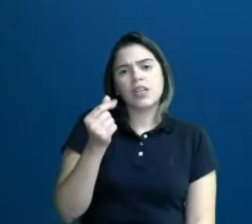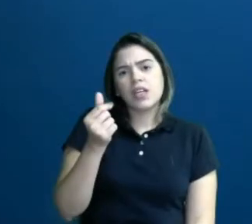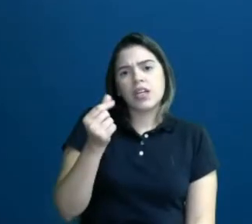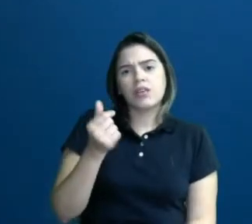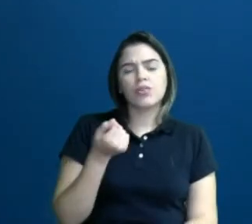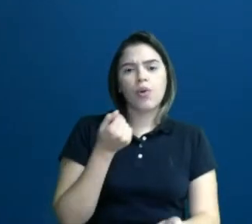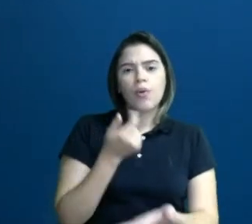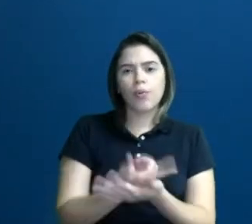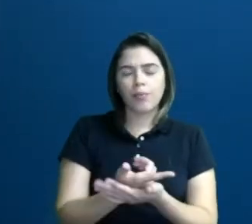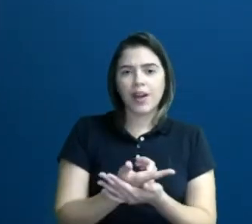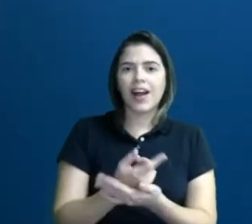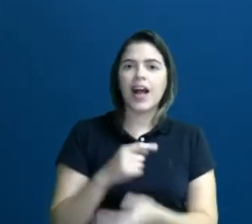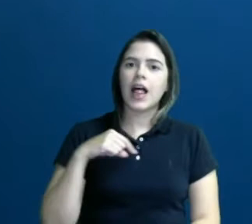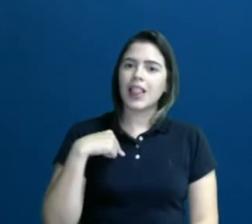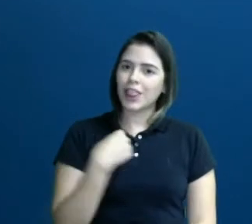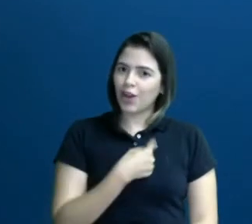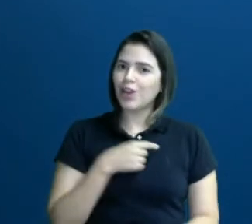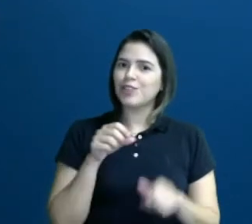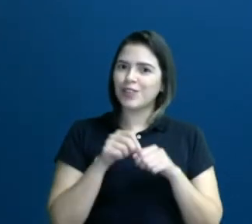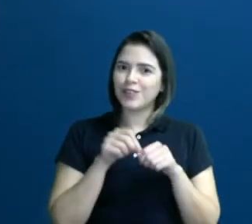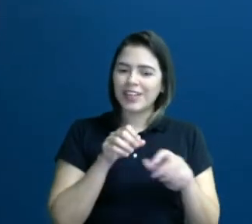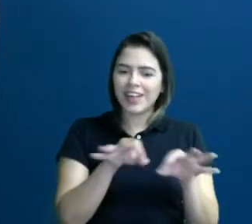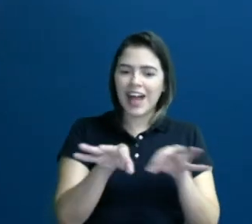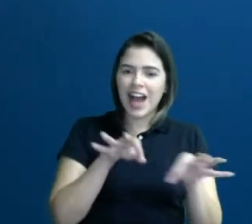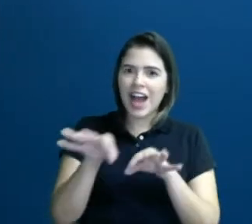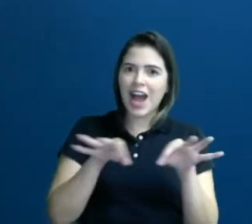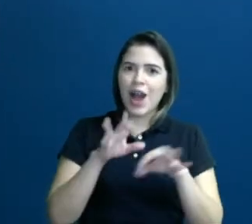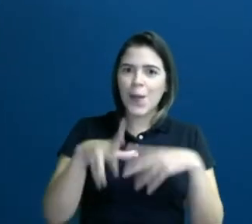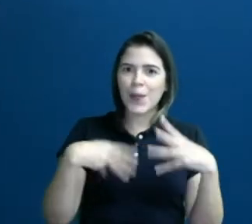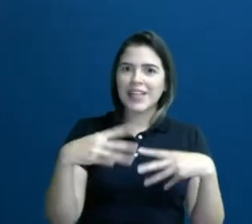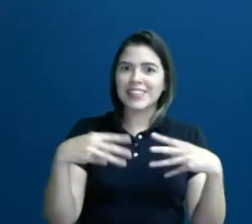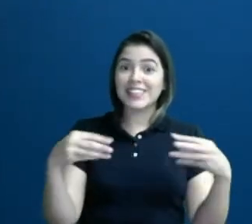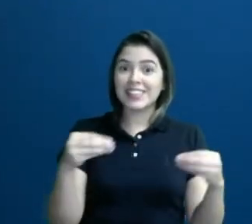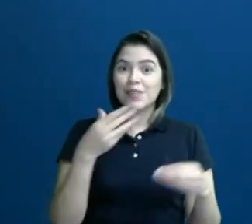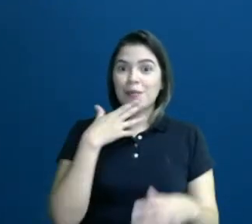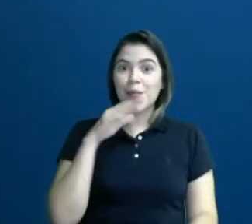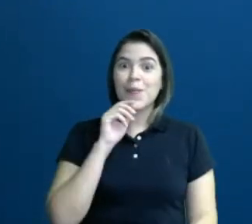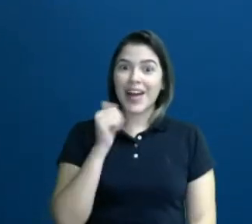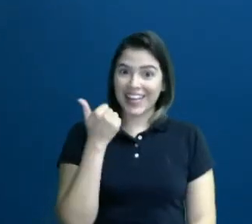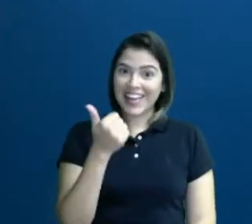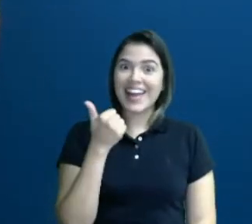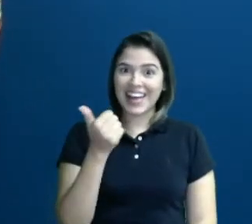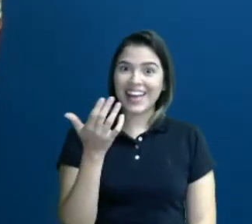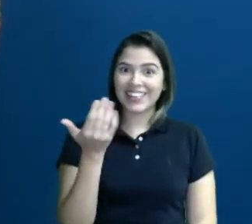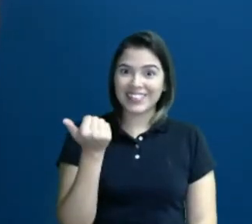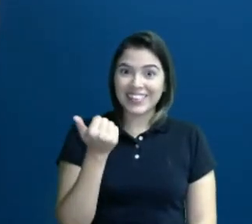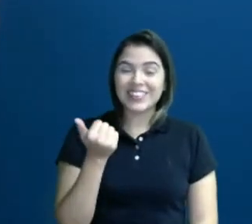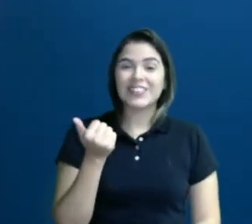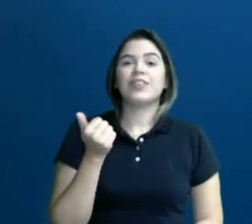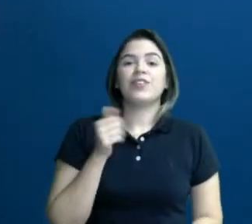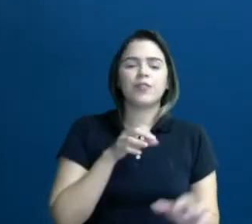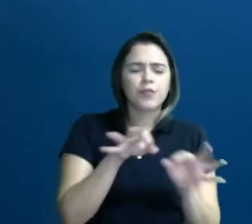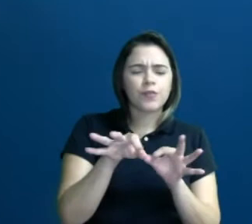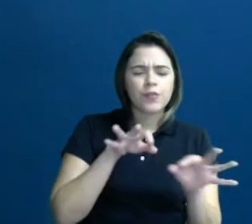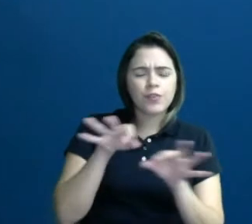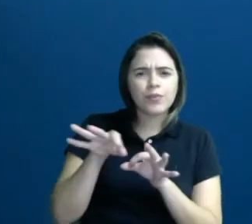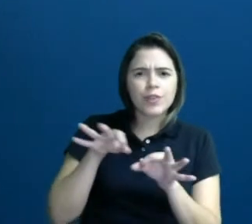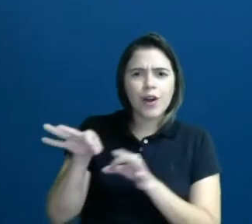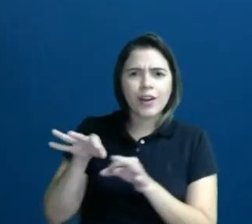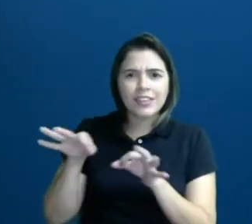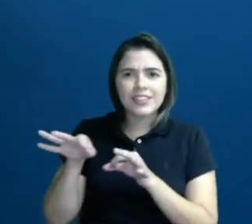comprar, a gente vai confeccionar um presente para o papai. Isso mesmo. Nós vamos elaborar e confeccionar.